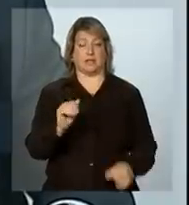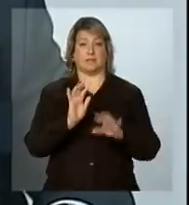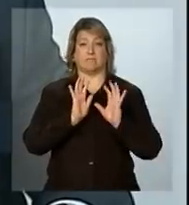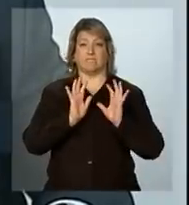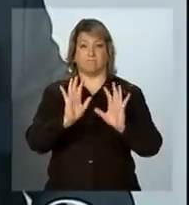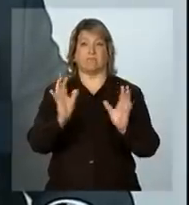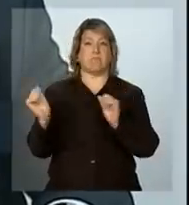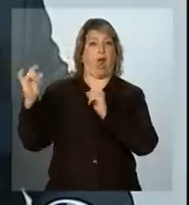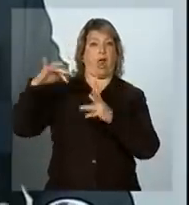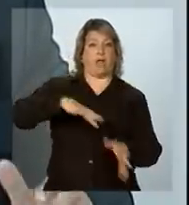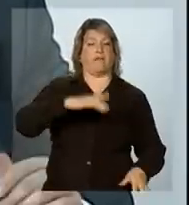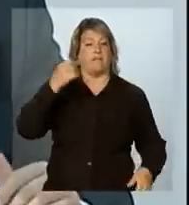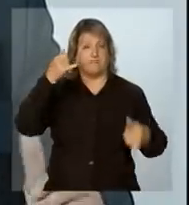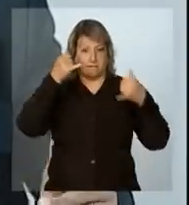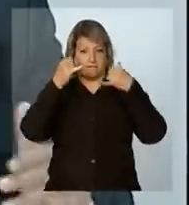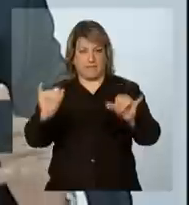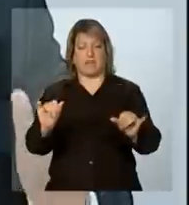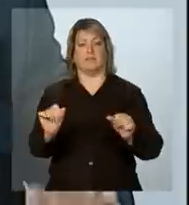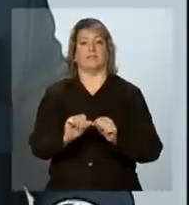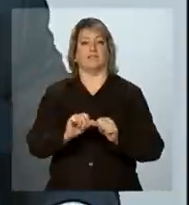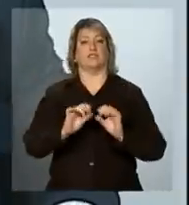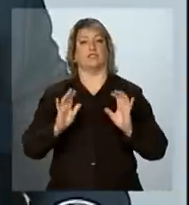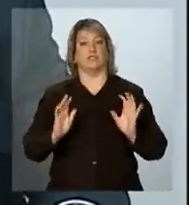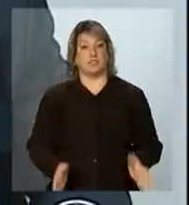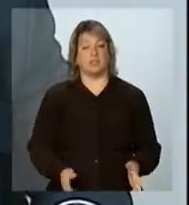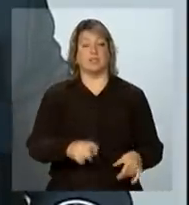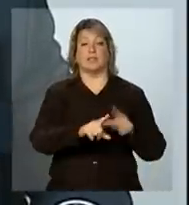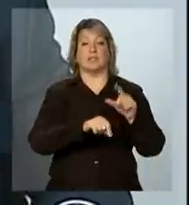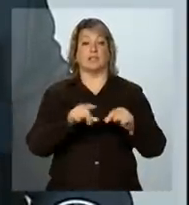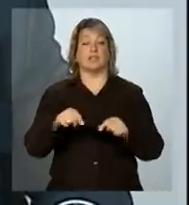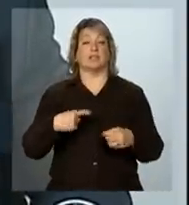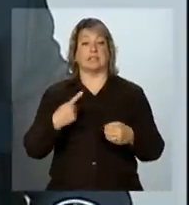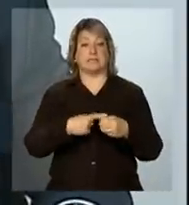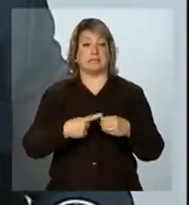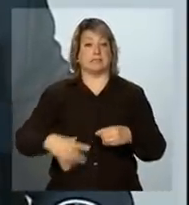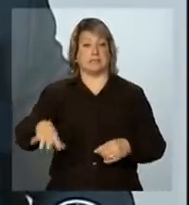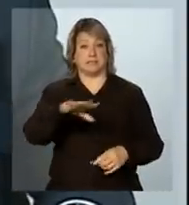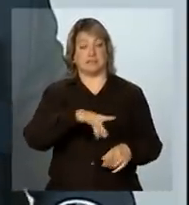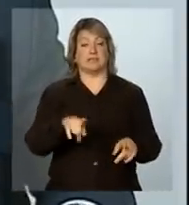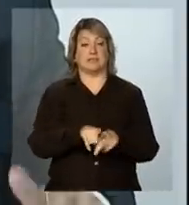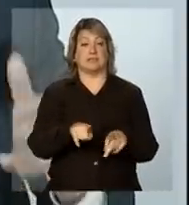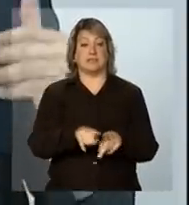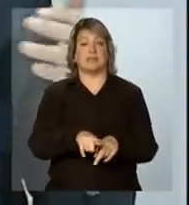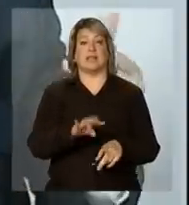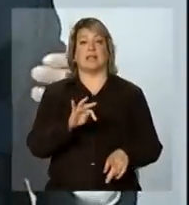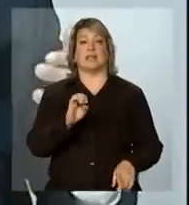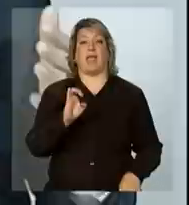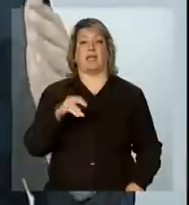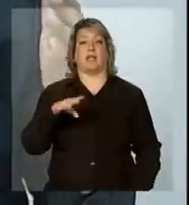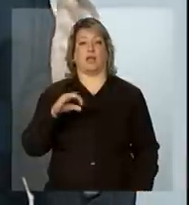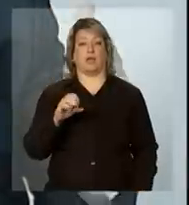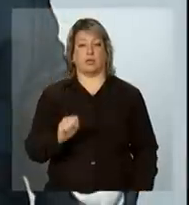escolhidas pelas cidades e pelos técnicos que